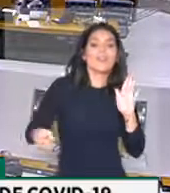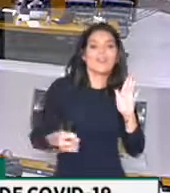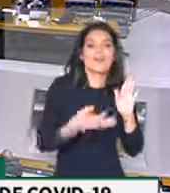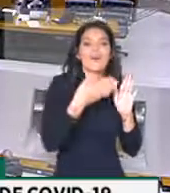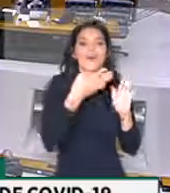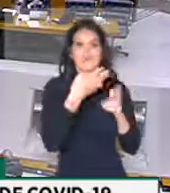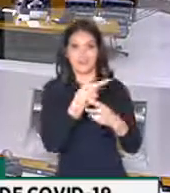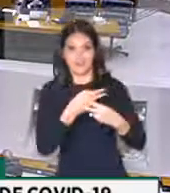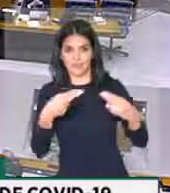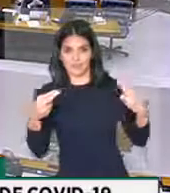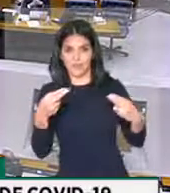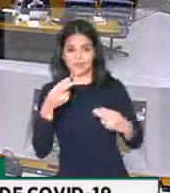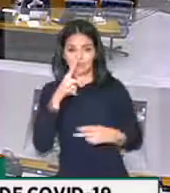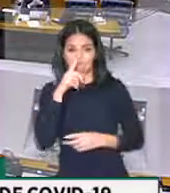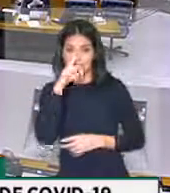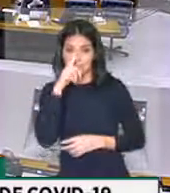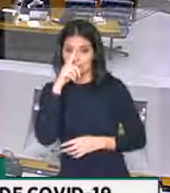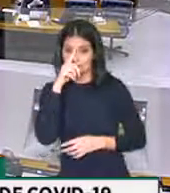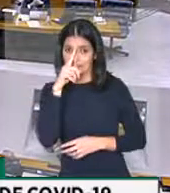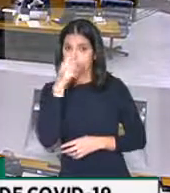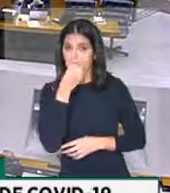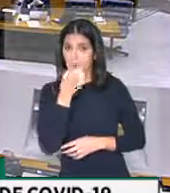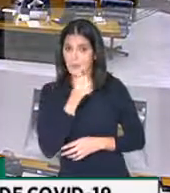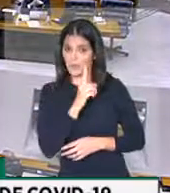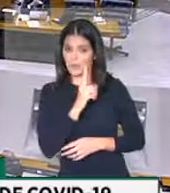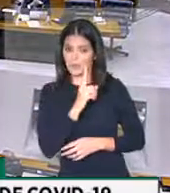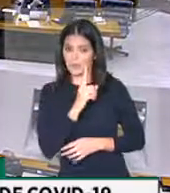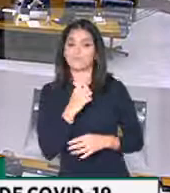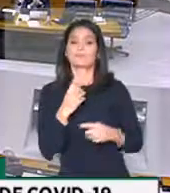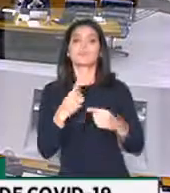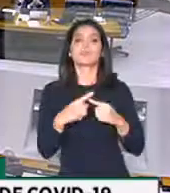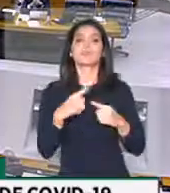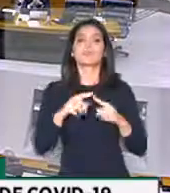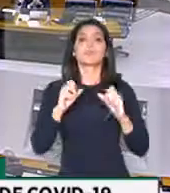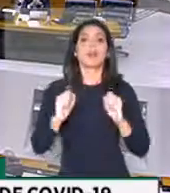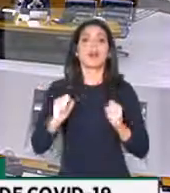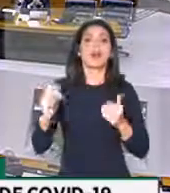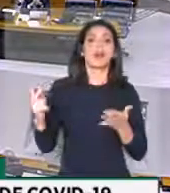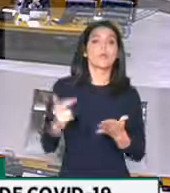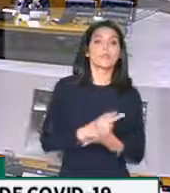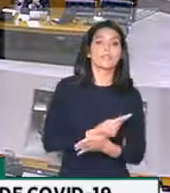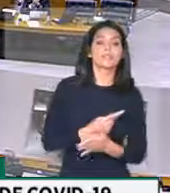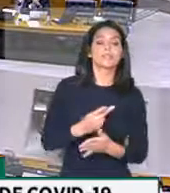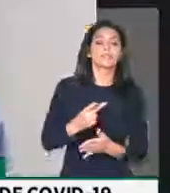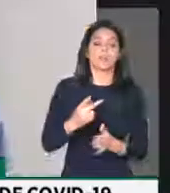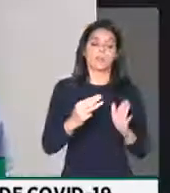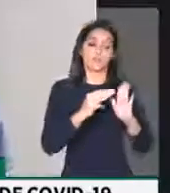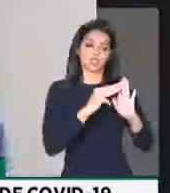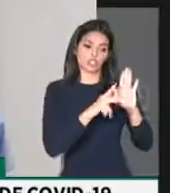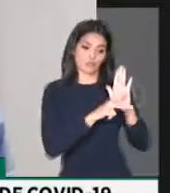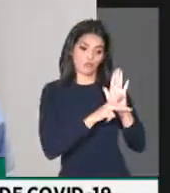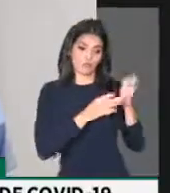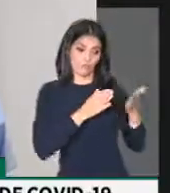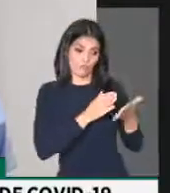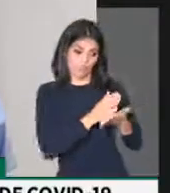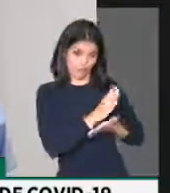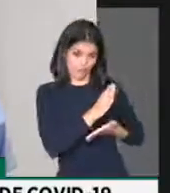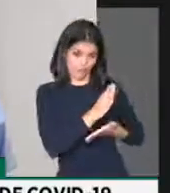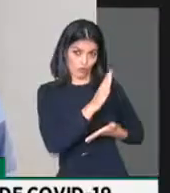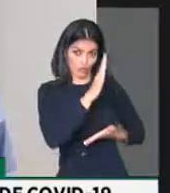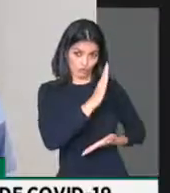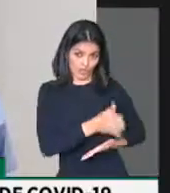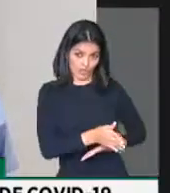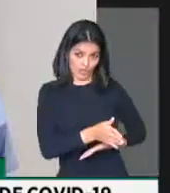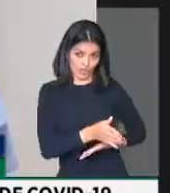extremamente perigosa, que é dar um efeito retroativo a essa medida provisória. A medida